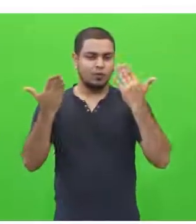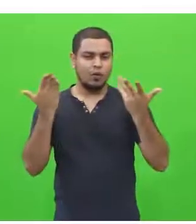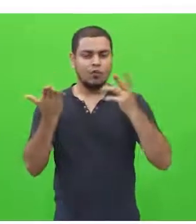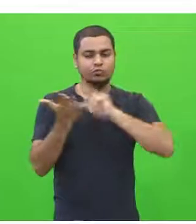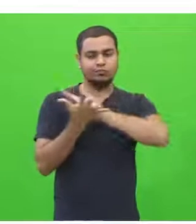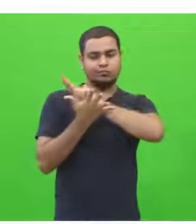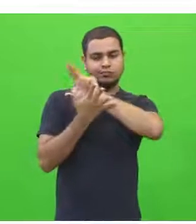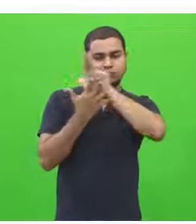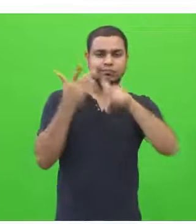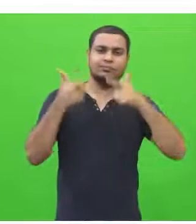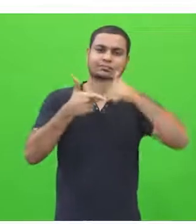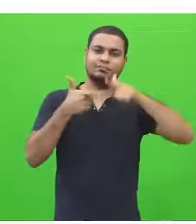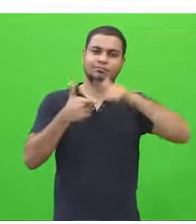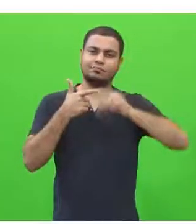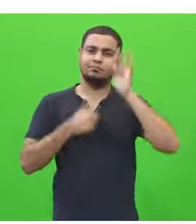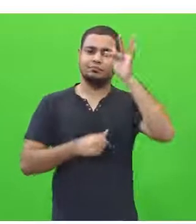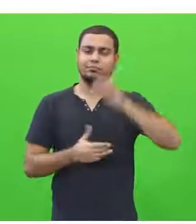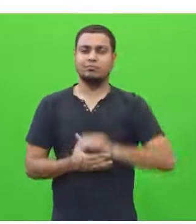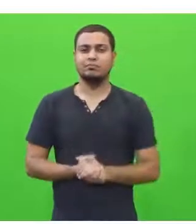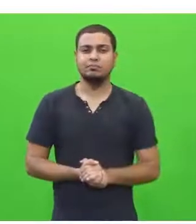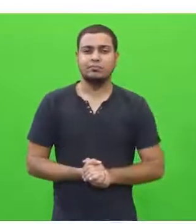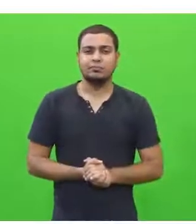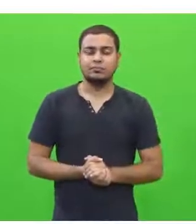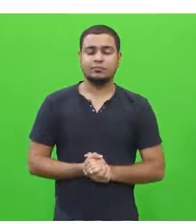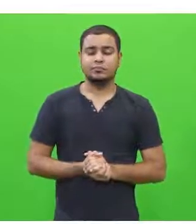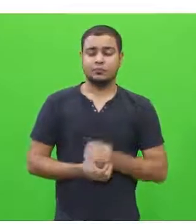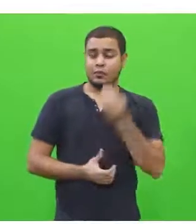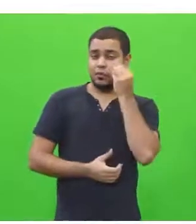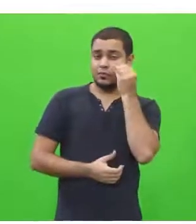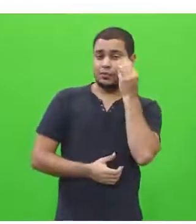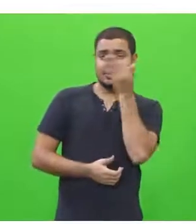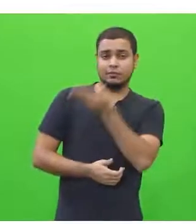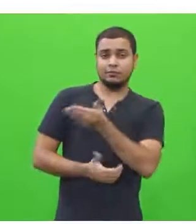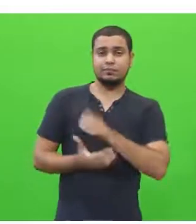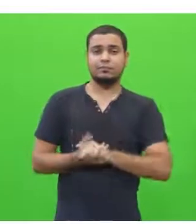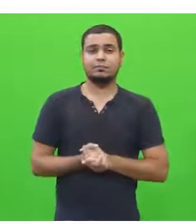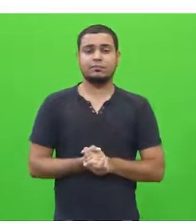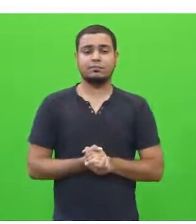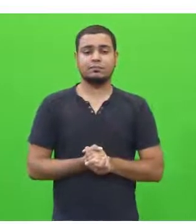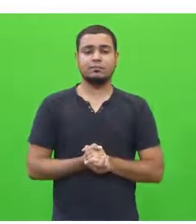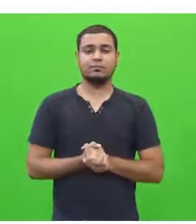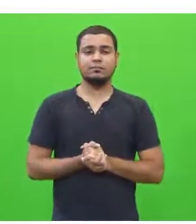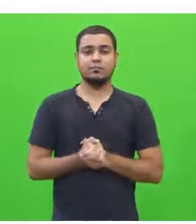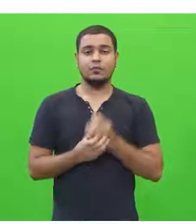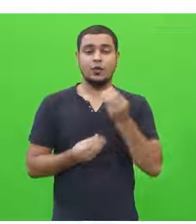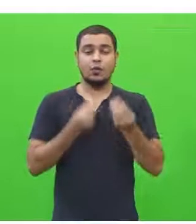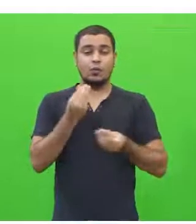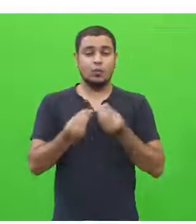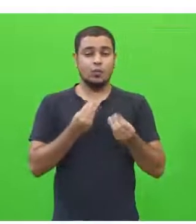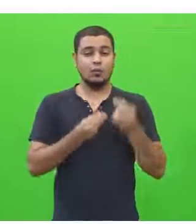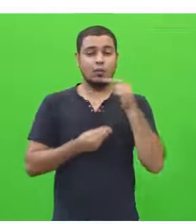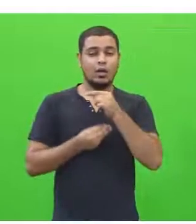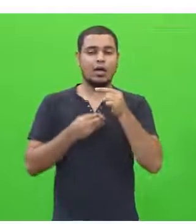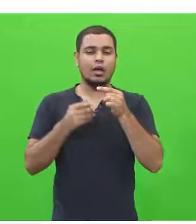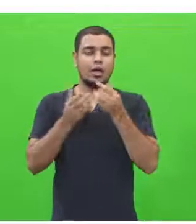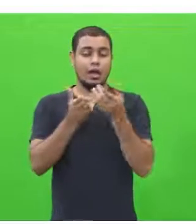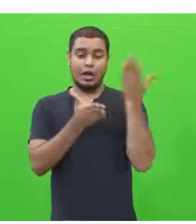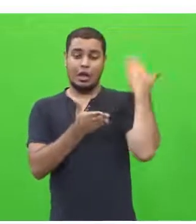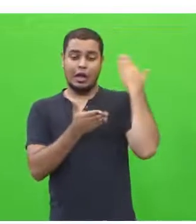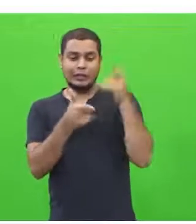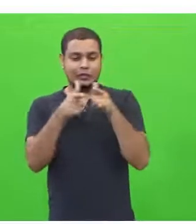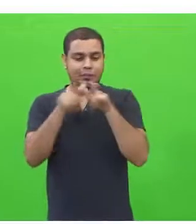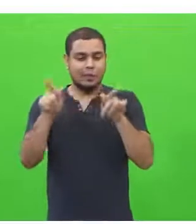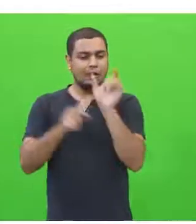psicológicos e emocionais. Observaram aí como aqueles desvios gramaticais